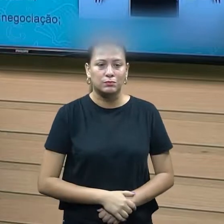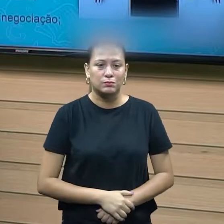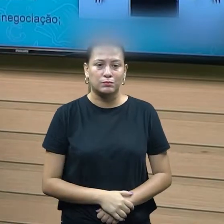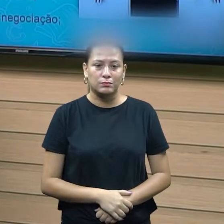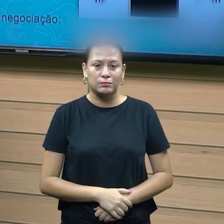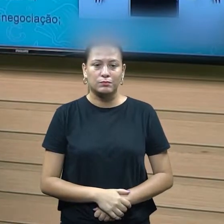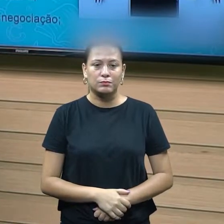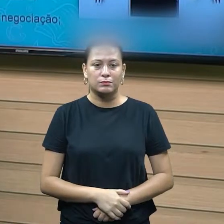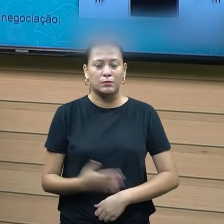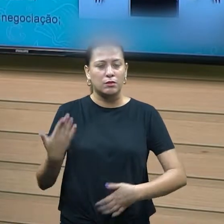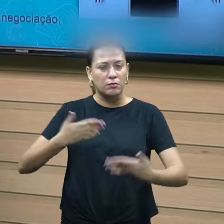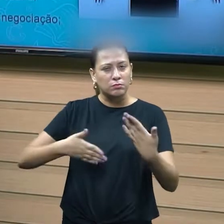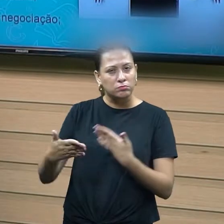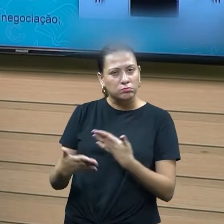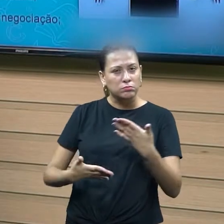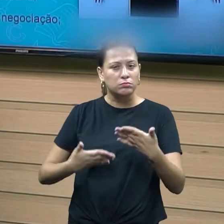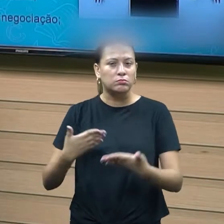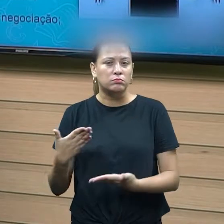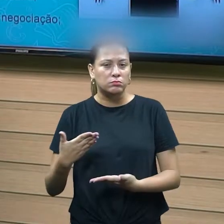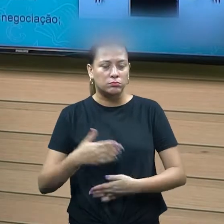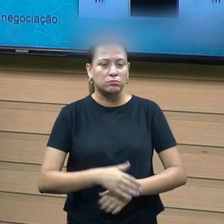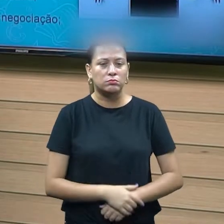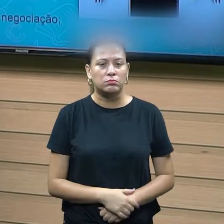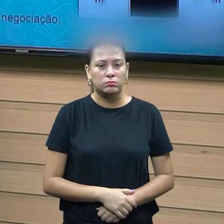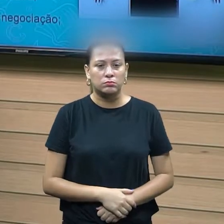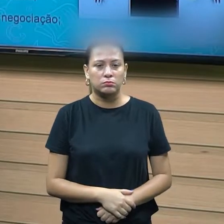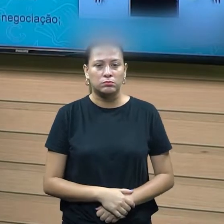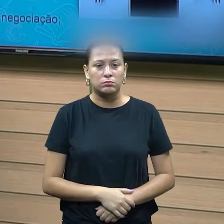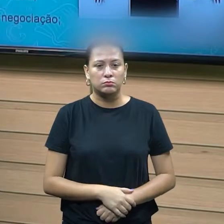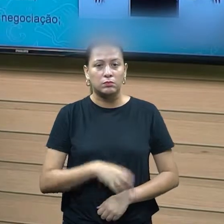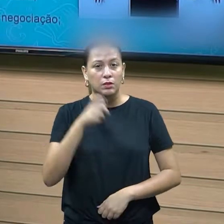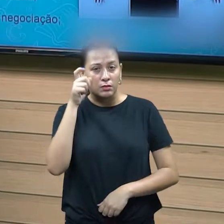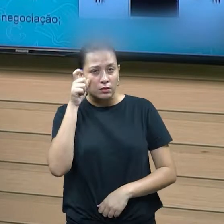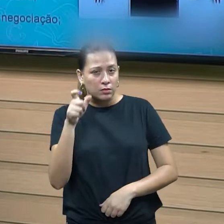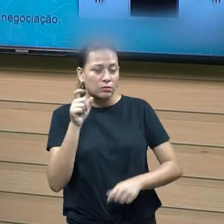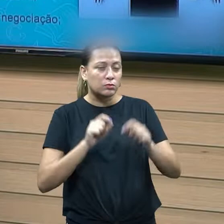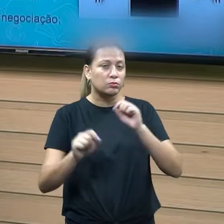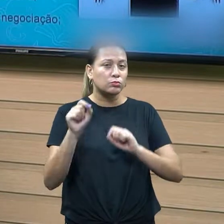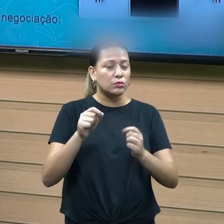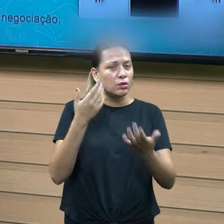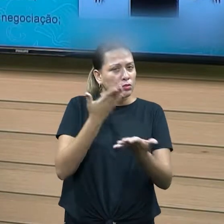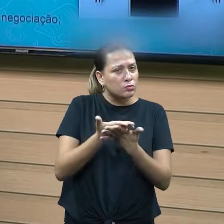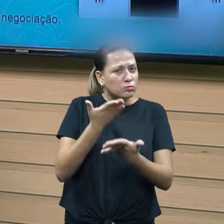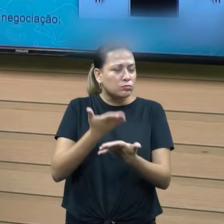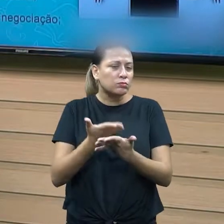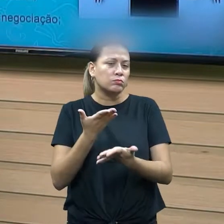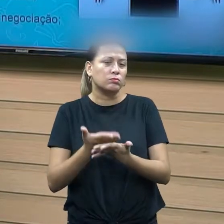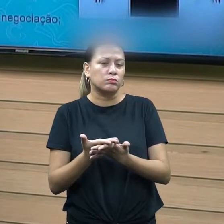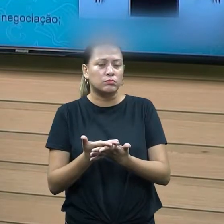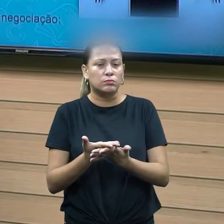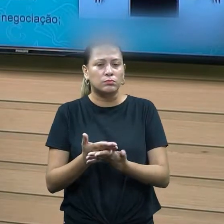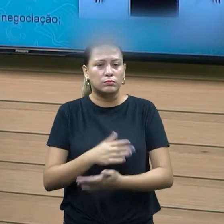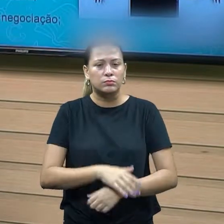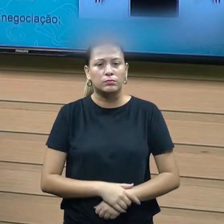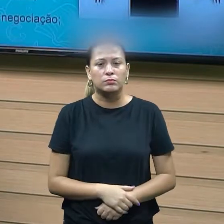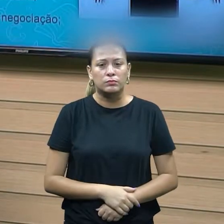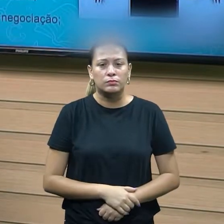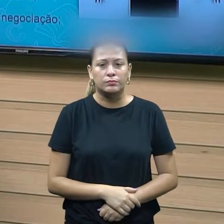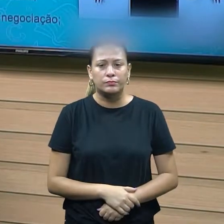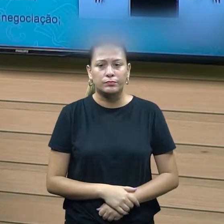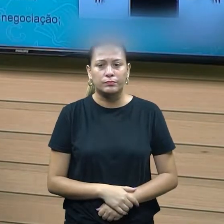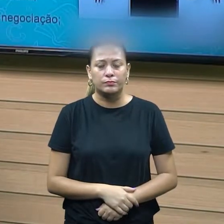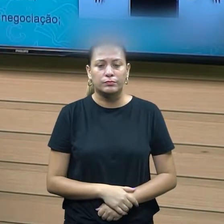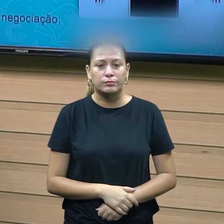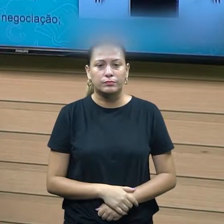vou lidar com esse negócio de negociação, é interessante que eu possa estar estudando, né, essa outra parte que eu esteja envolvida. E